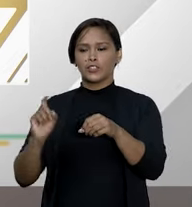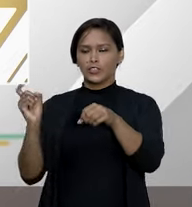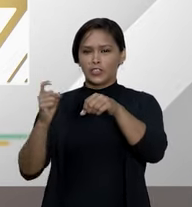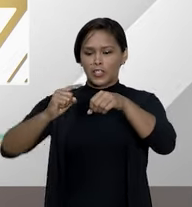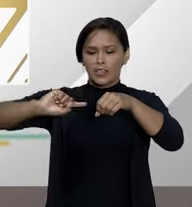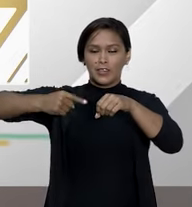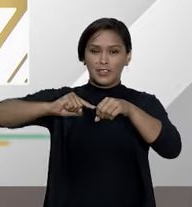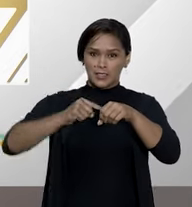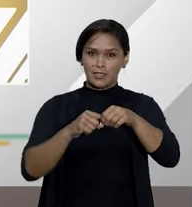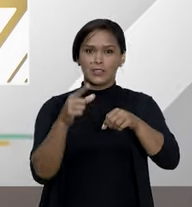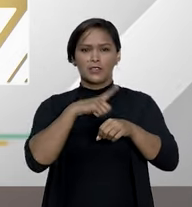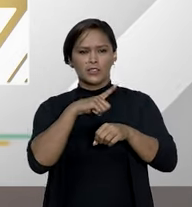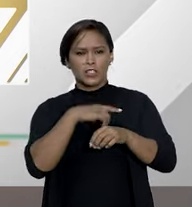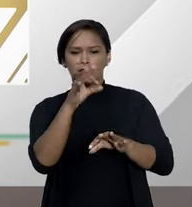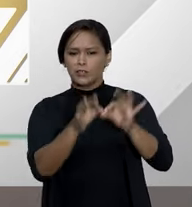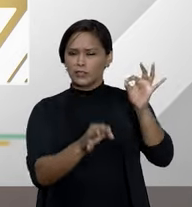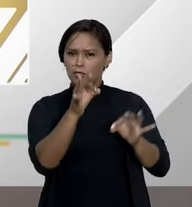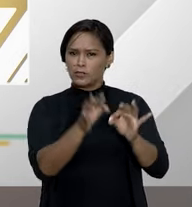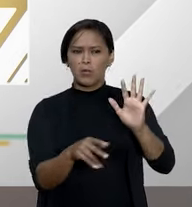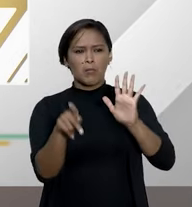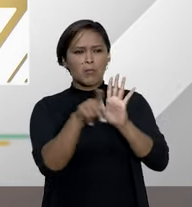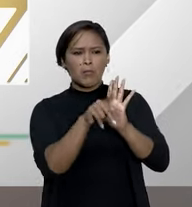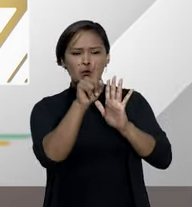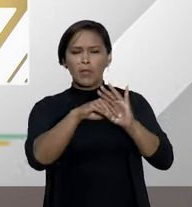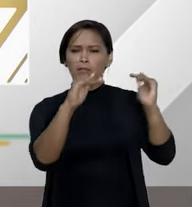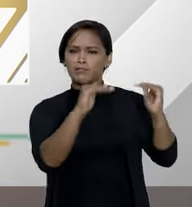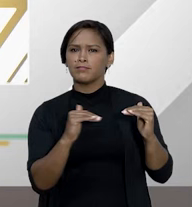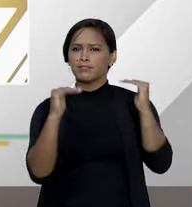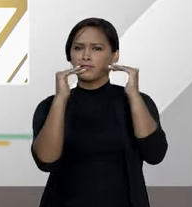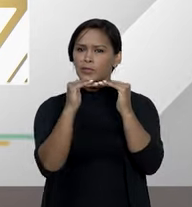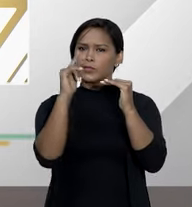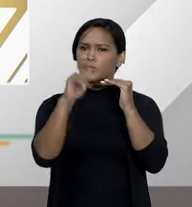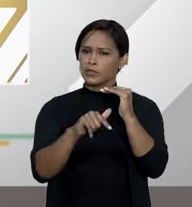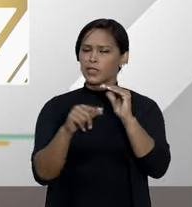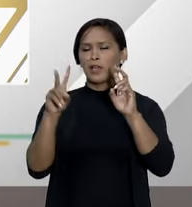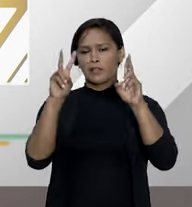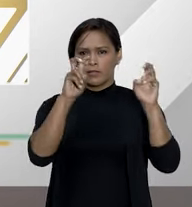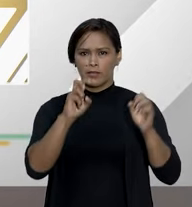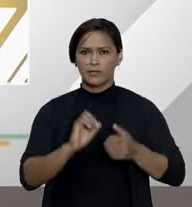judiciário já tem um posicionamento consolidado sobre isso?